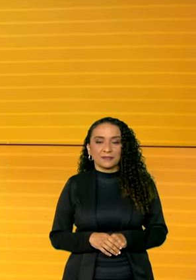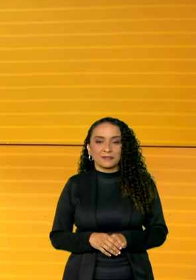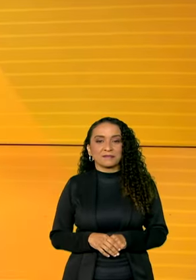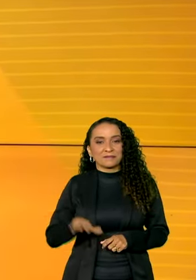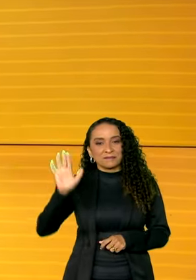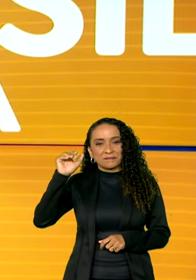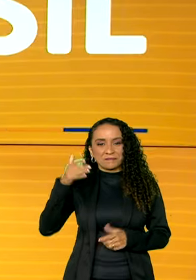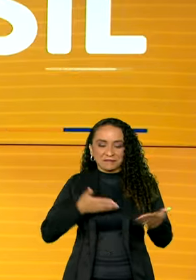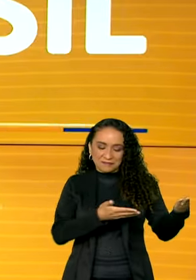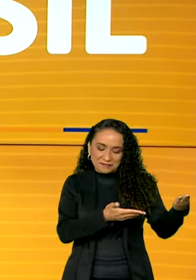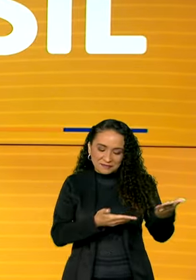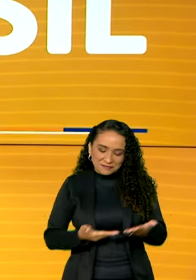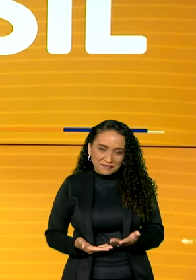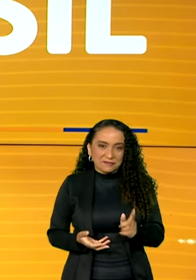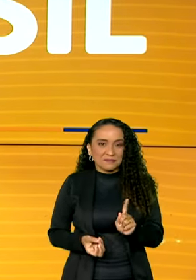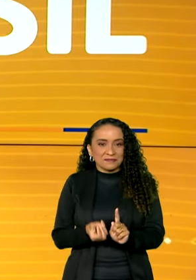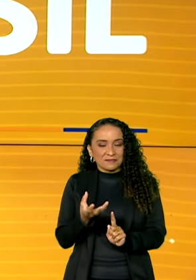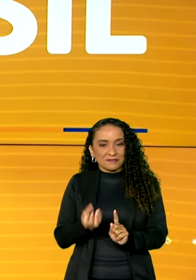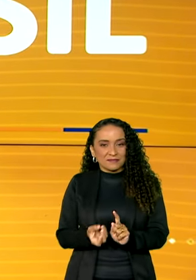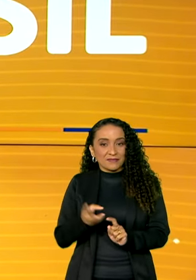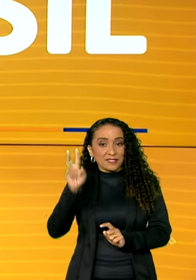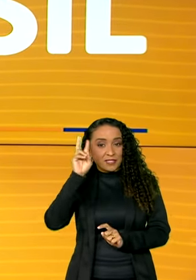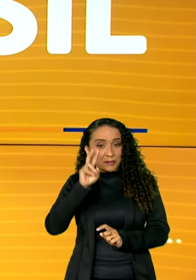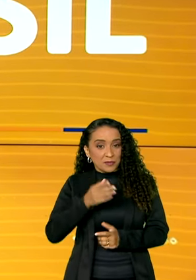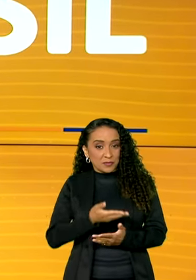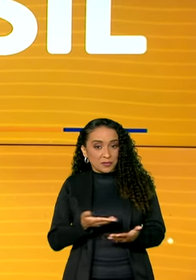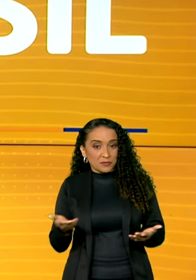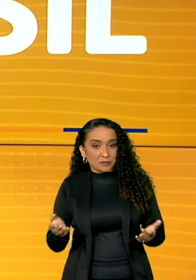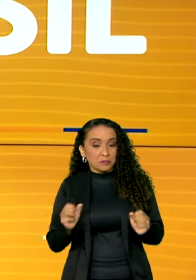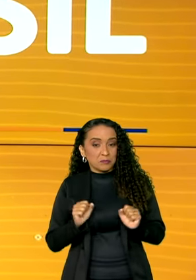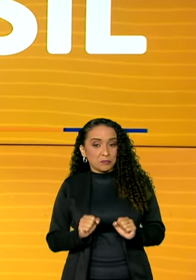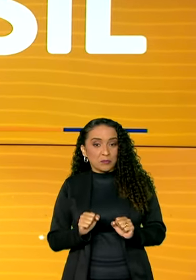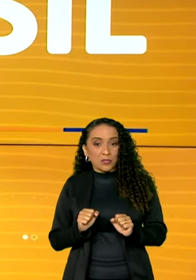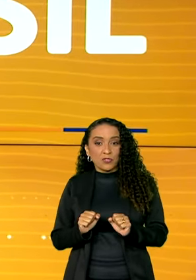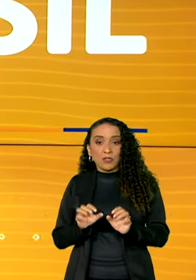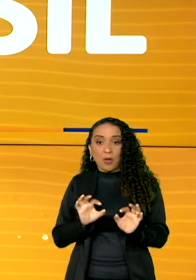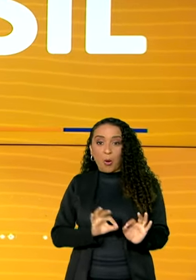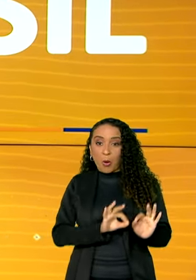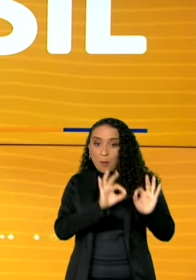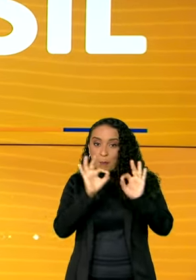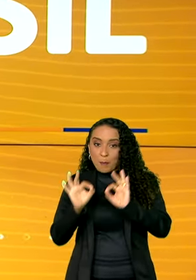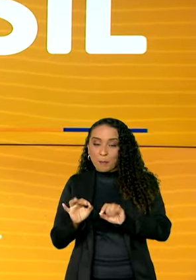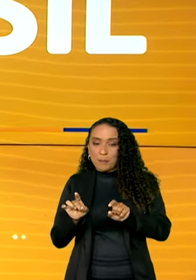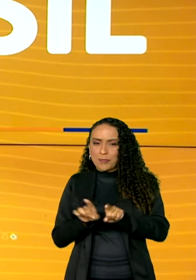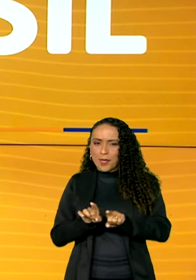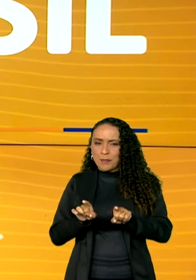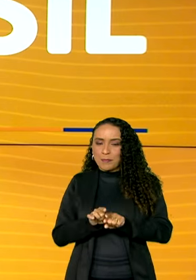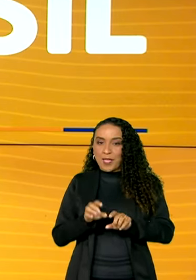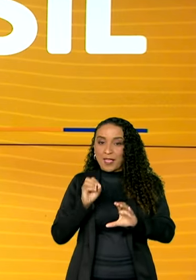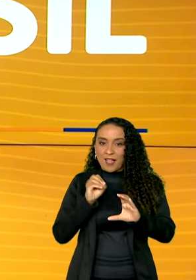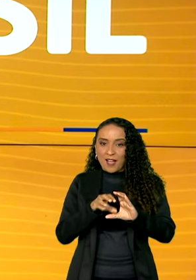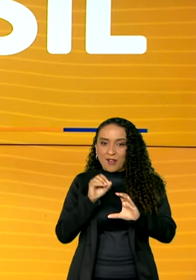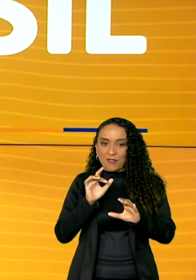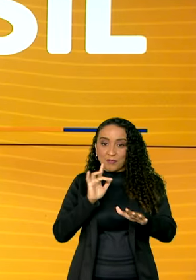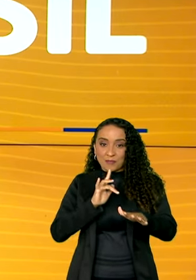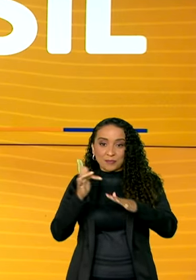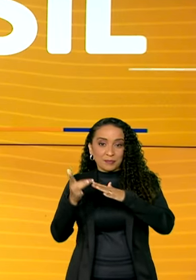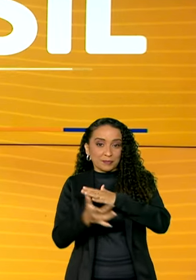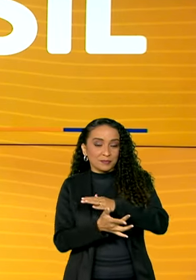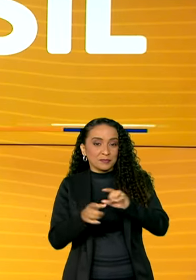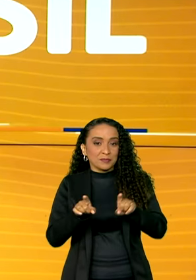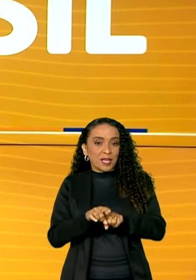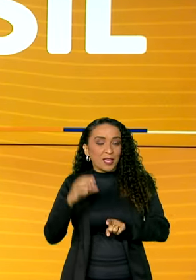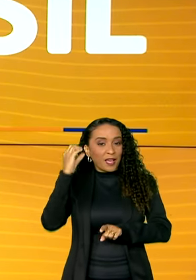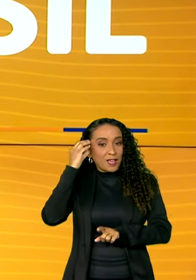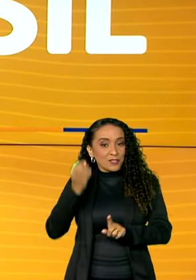Olá, seja muito bem-vindo ao canal GOV. Lembrando que você pode nos acompanhar sempre ao vivo pelas redes sociais